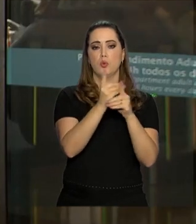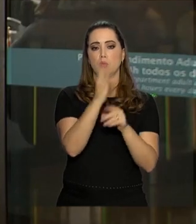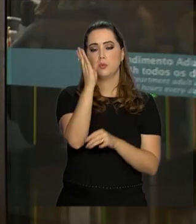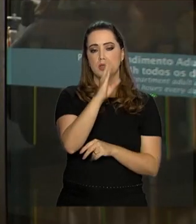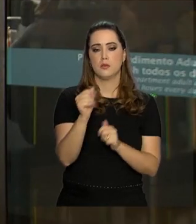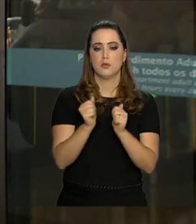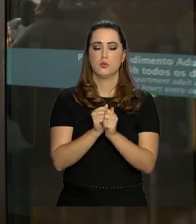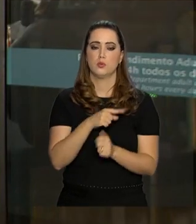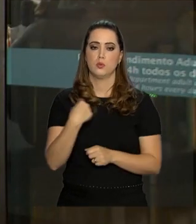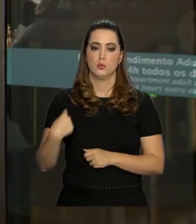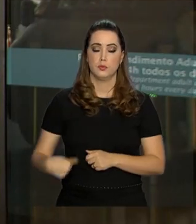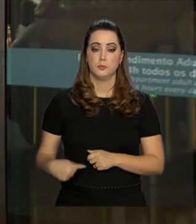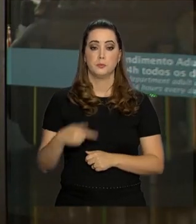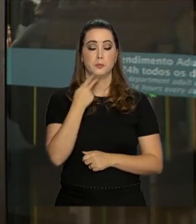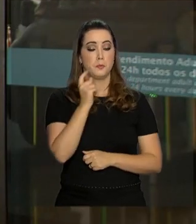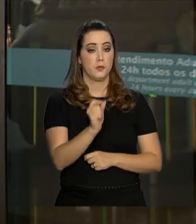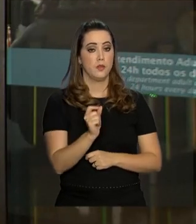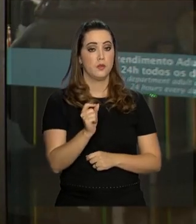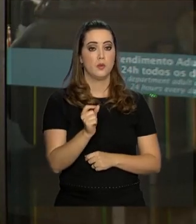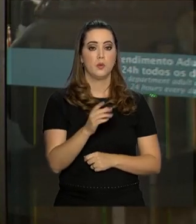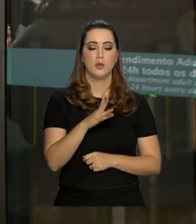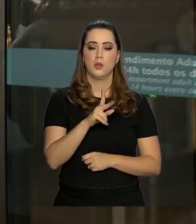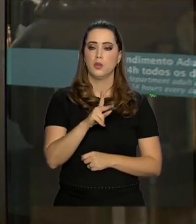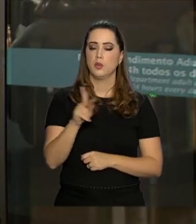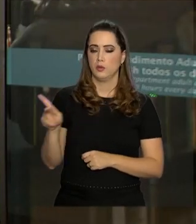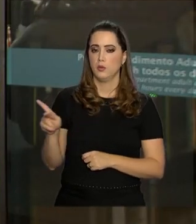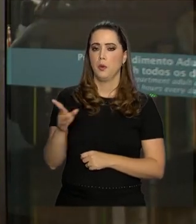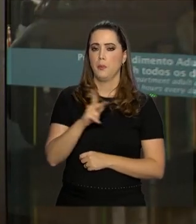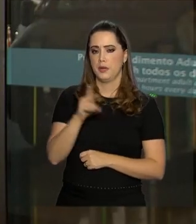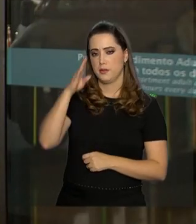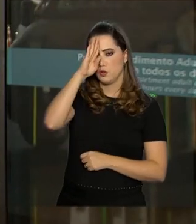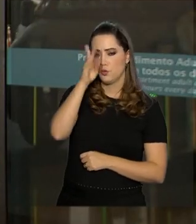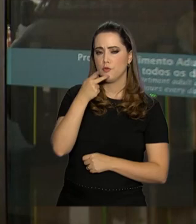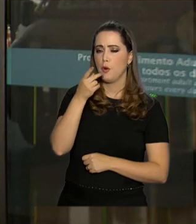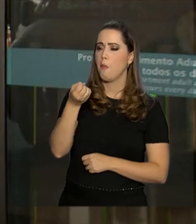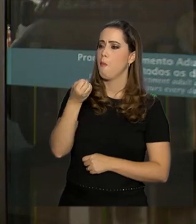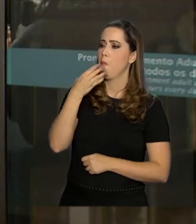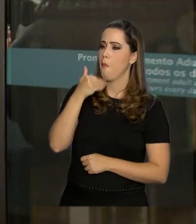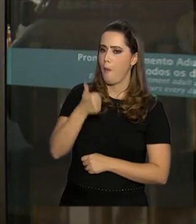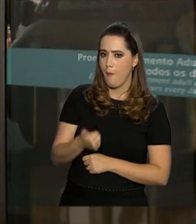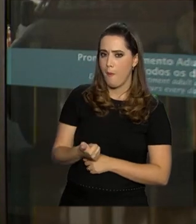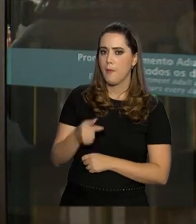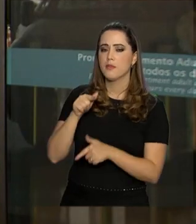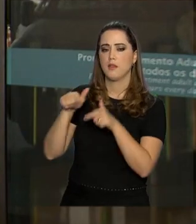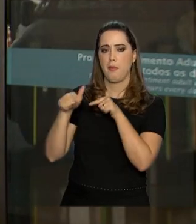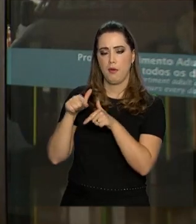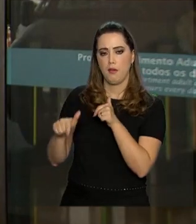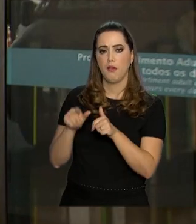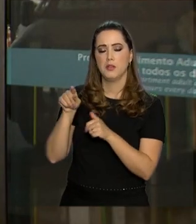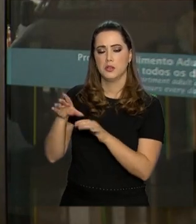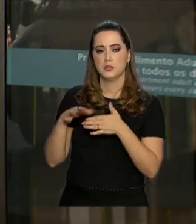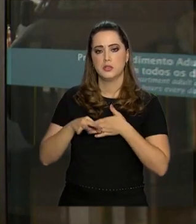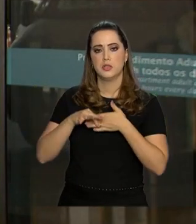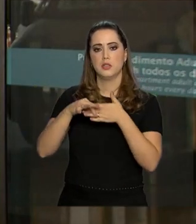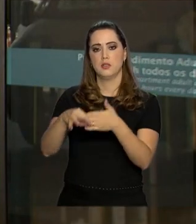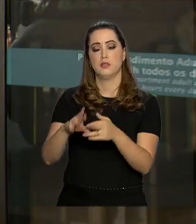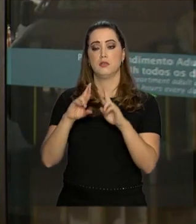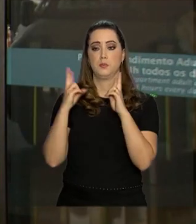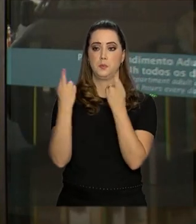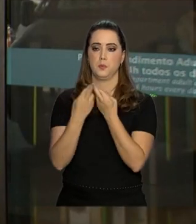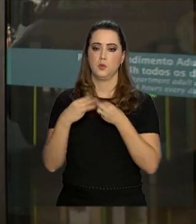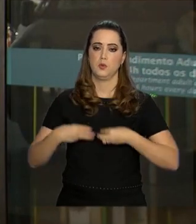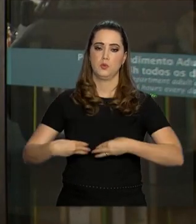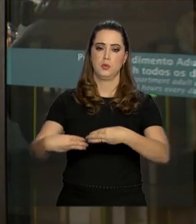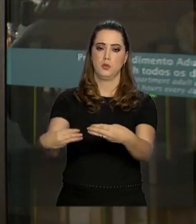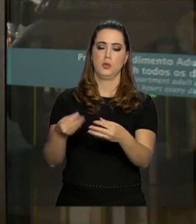Rego Barros, o presidente da República o felicitou Pela maneira pela qual tem conduzido as reuniões ministeriais no Palácio do Planalto E